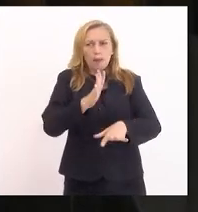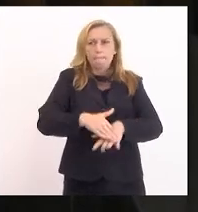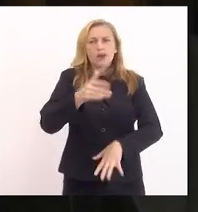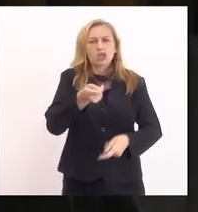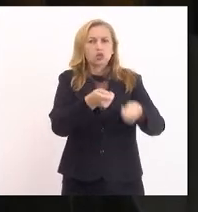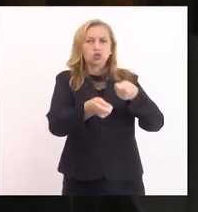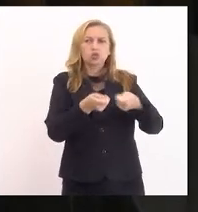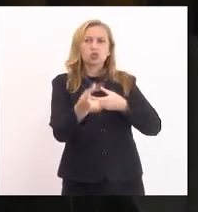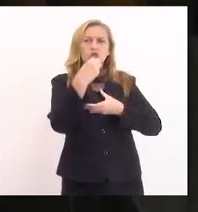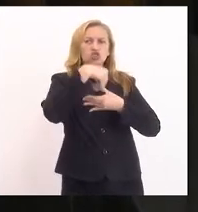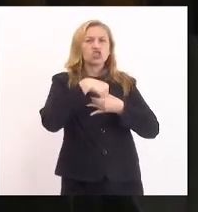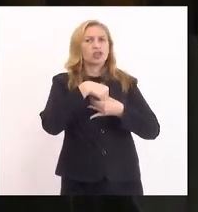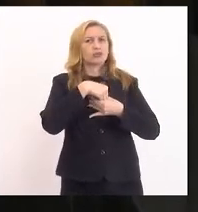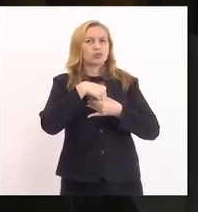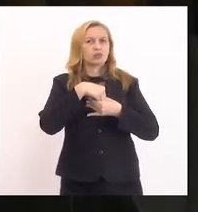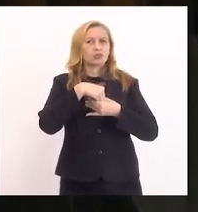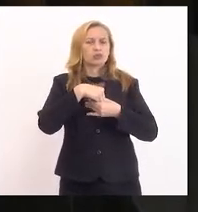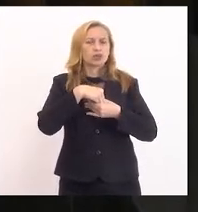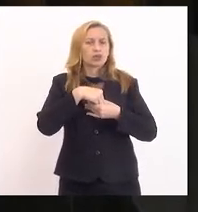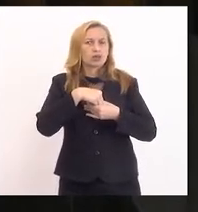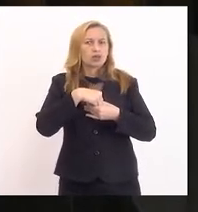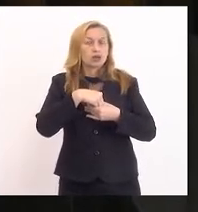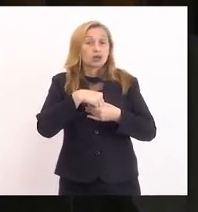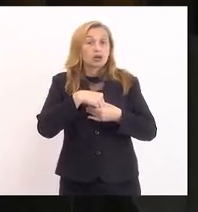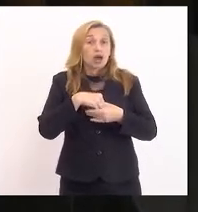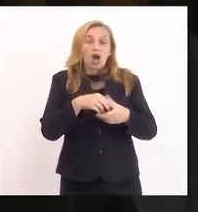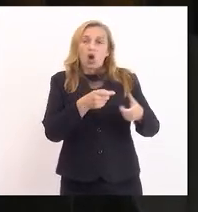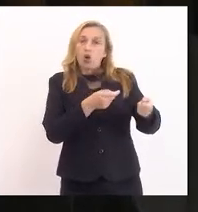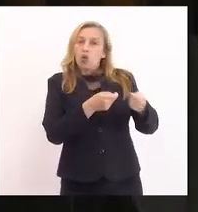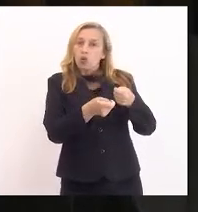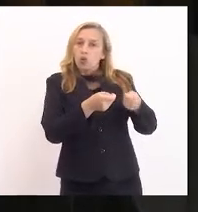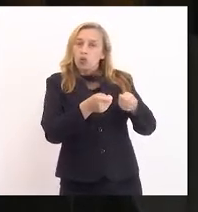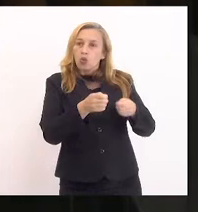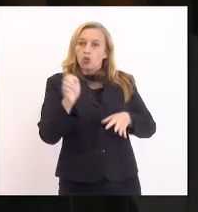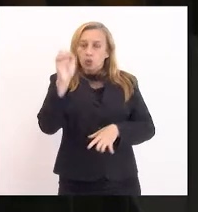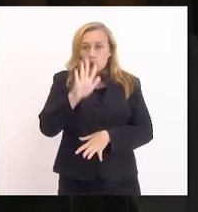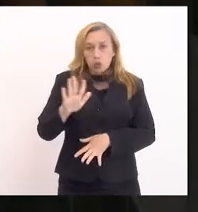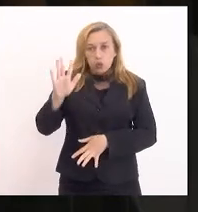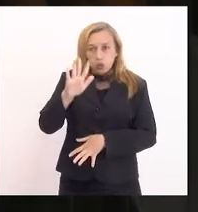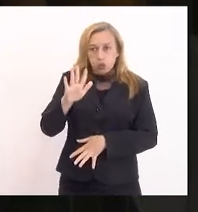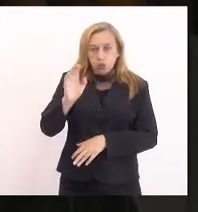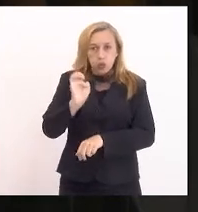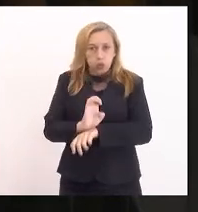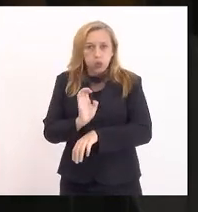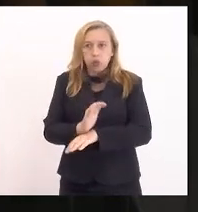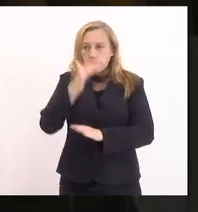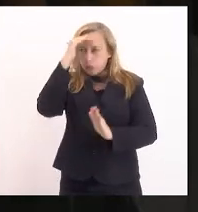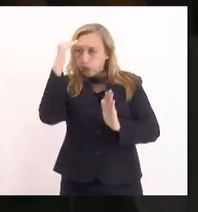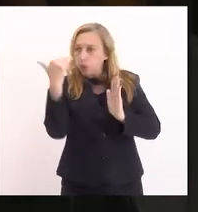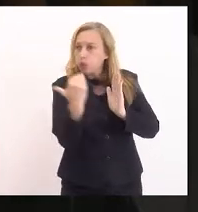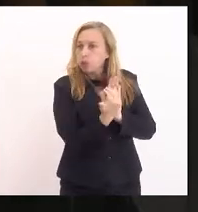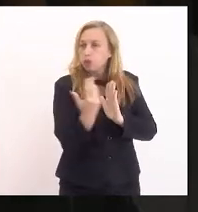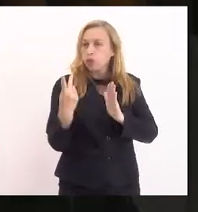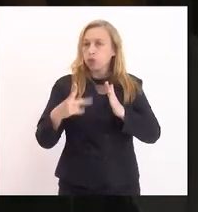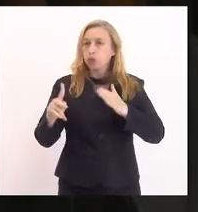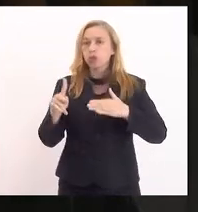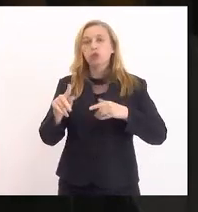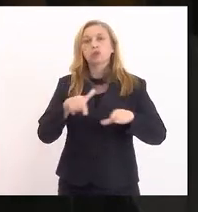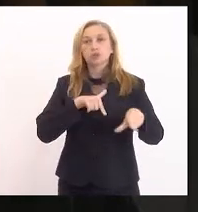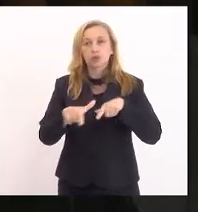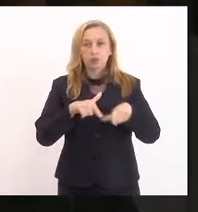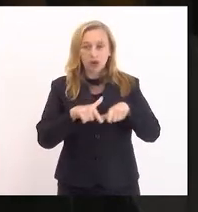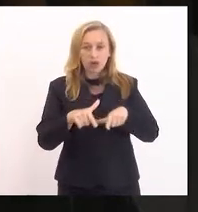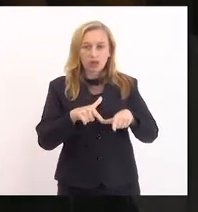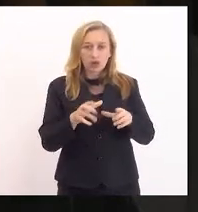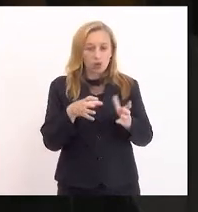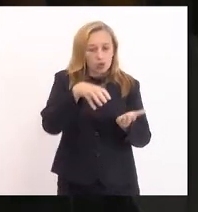controles internos. A Controladoria Geral do Estado cumpriu seu papel, que é o órgão